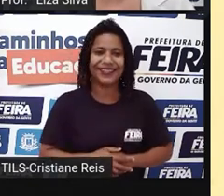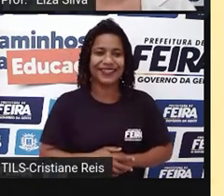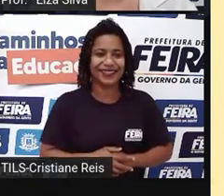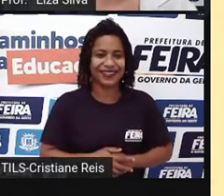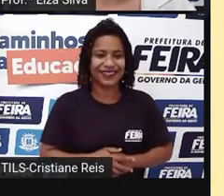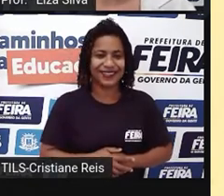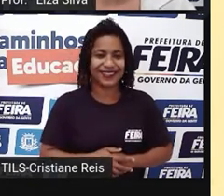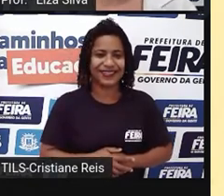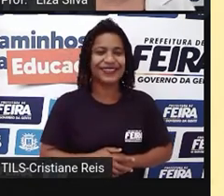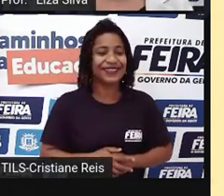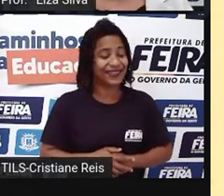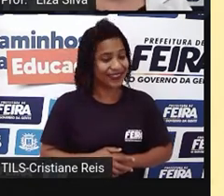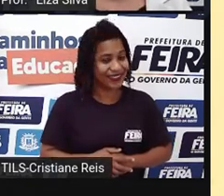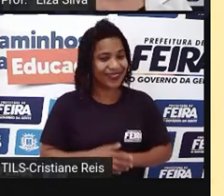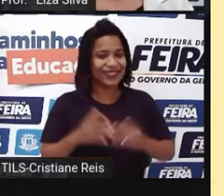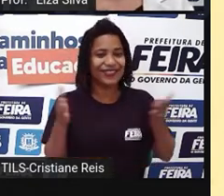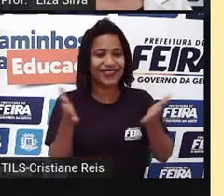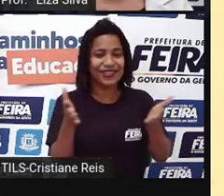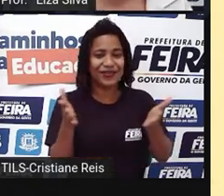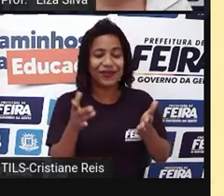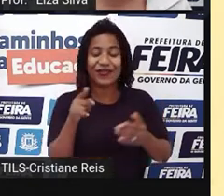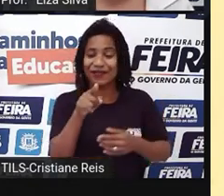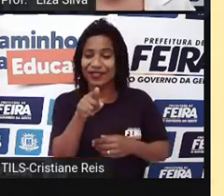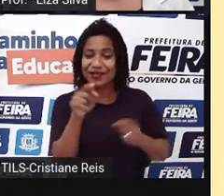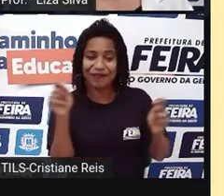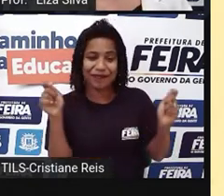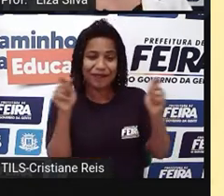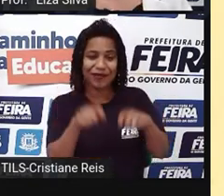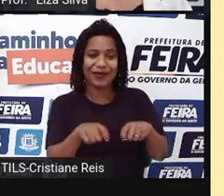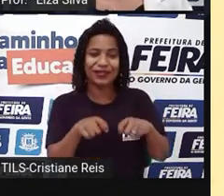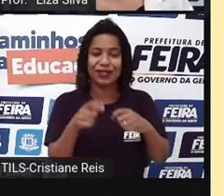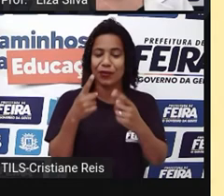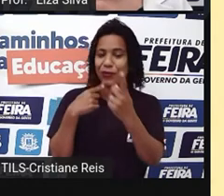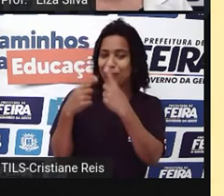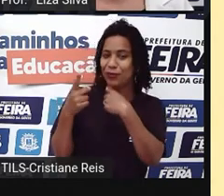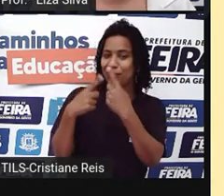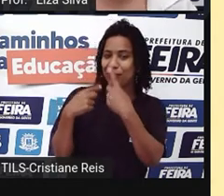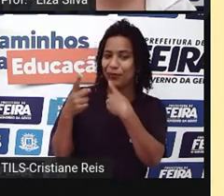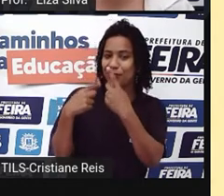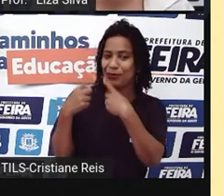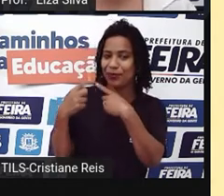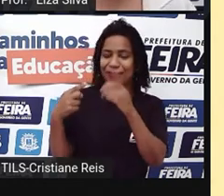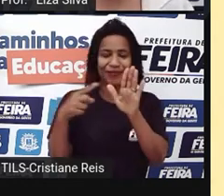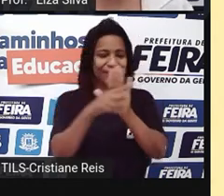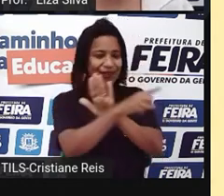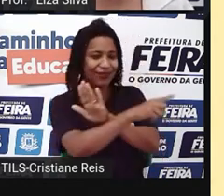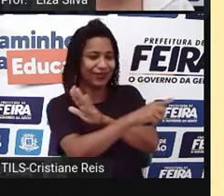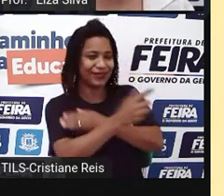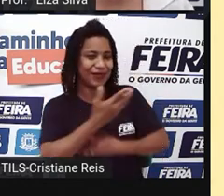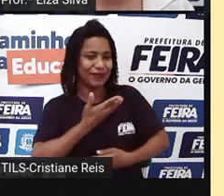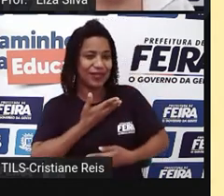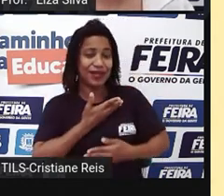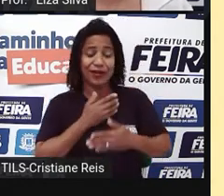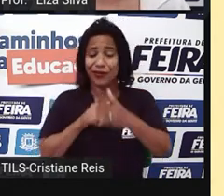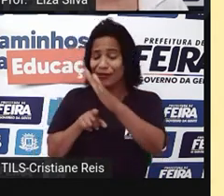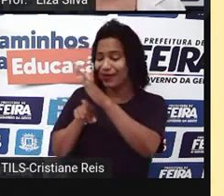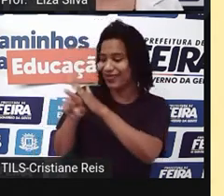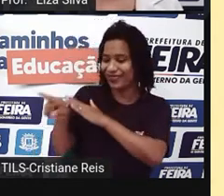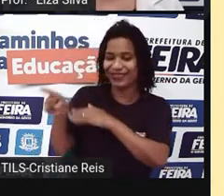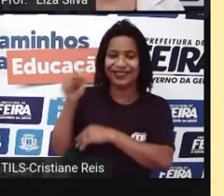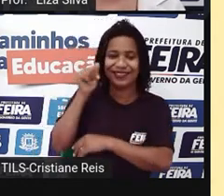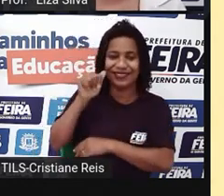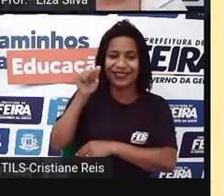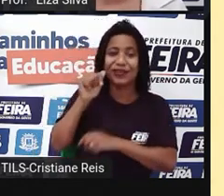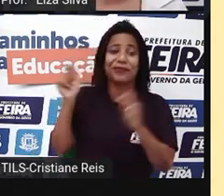interview a friend. Então, agora você está pronto para fazer uma entrevista com seu amigo ou sua amiga, que é o nosso